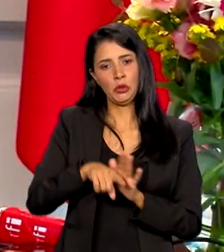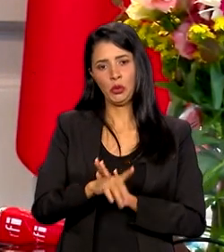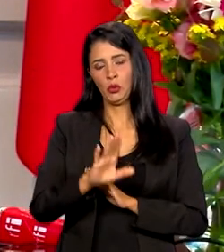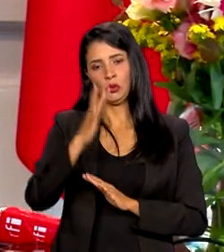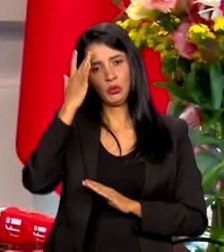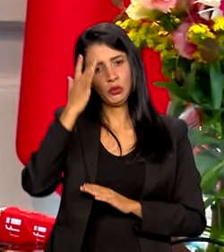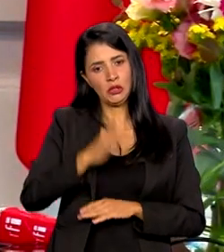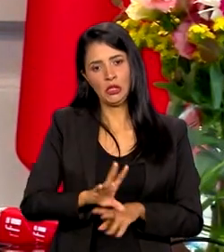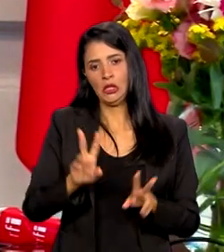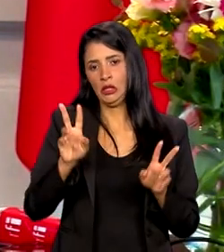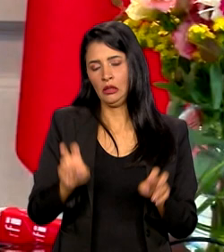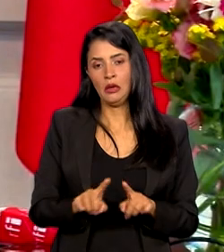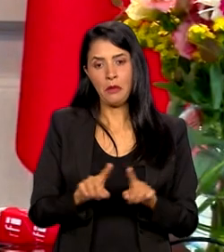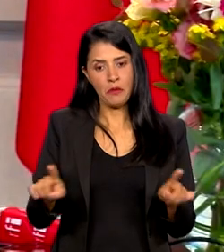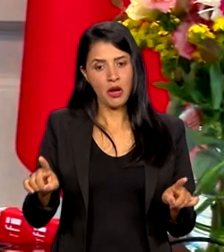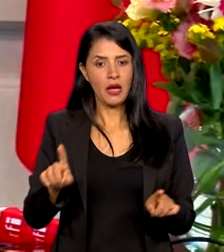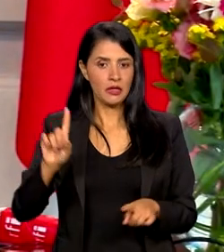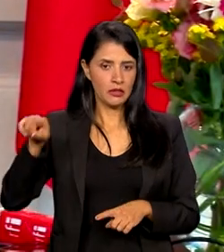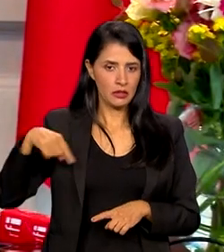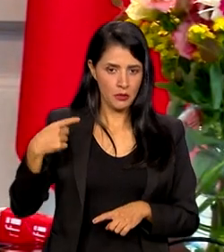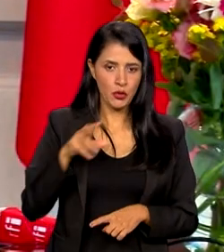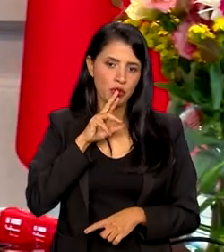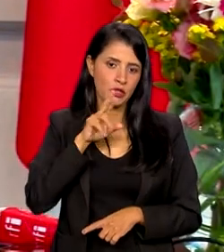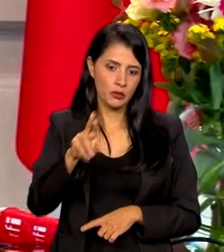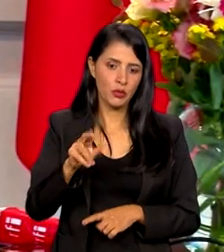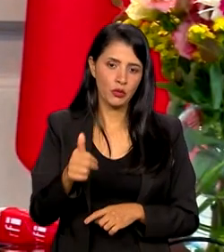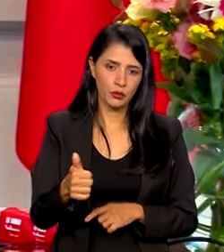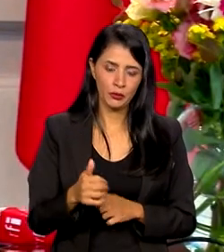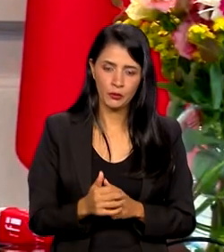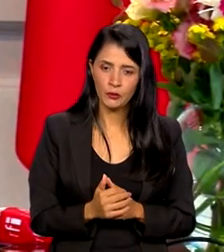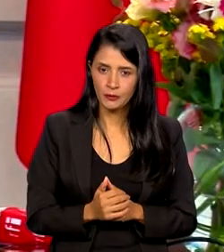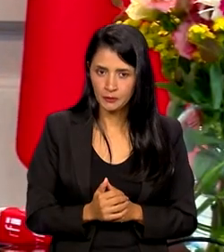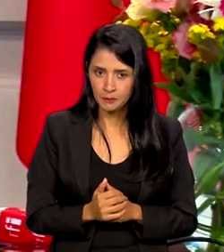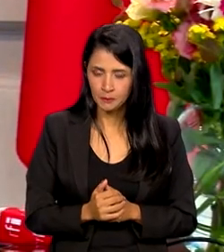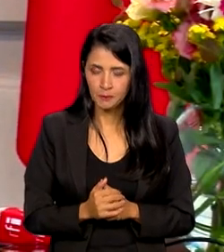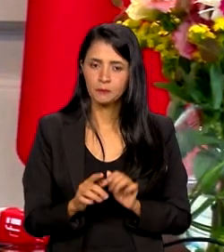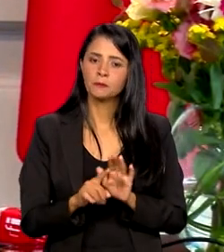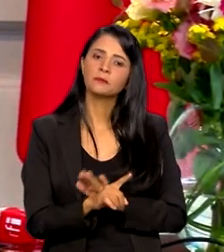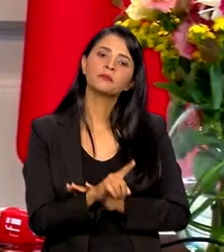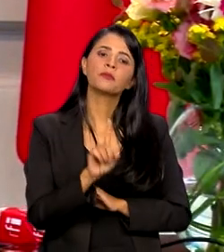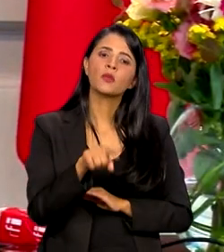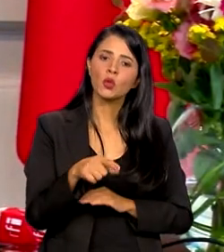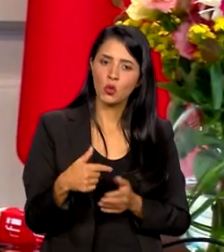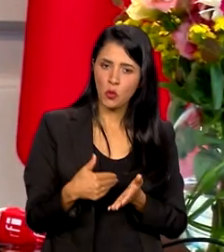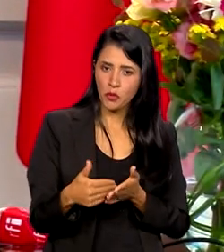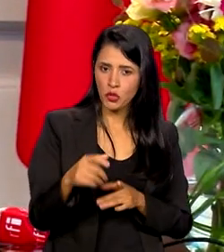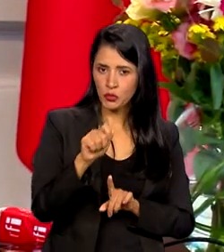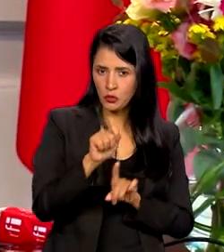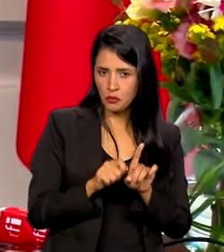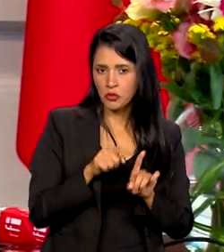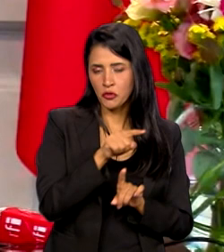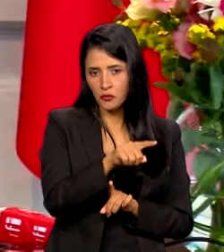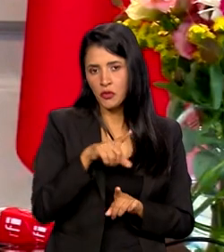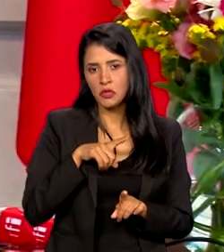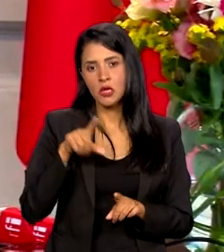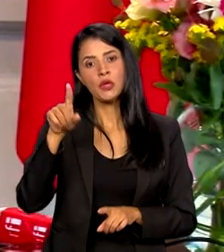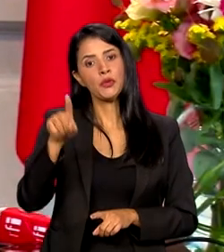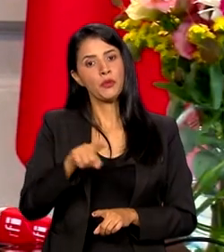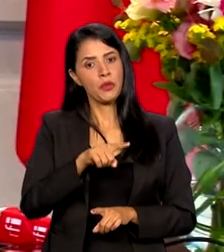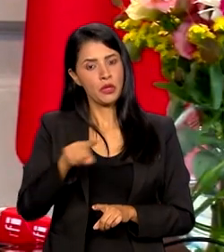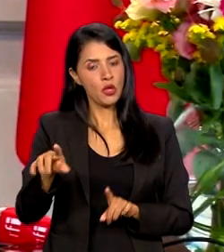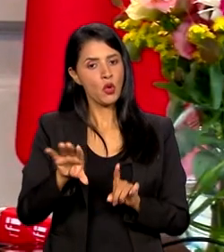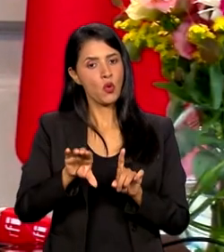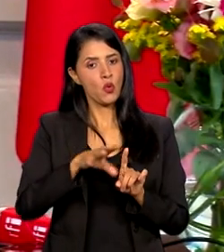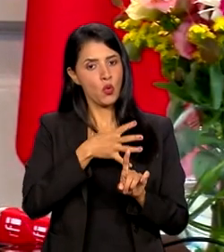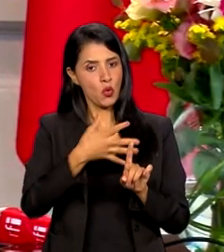lhe dar essa resposta daqui a pouco. Ok, obrigado. Ministro, nisso desse mês, o senhor decidiu suspender o cronograma de